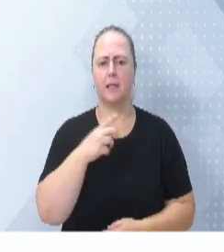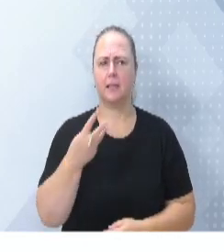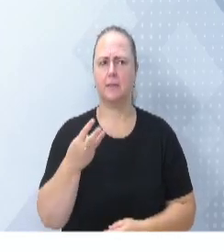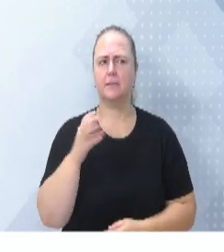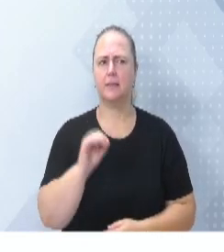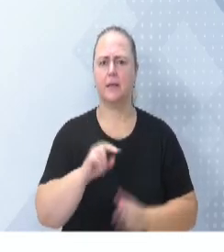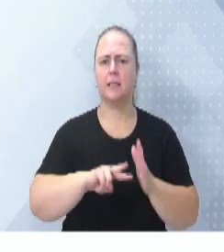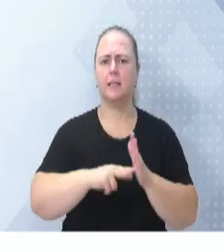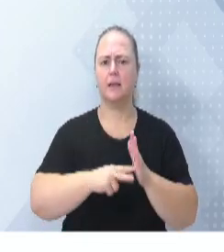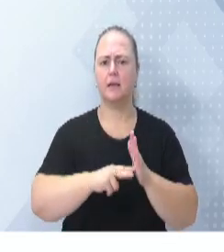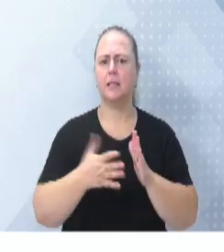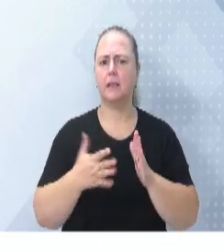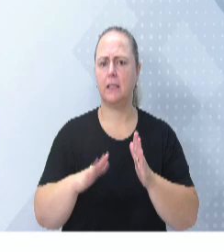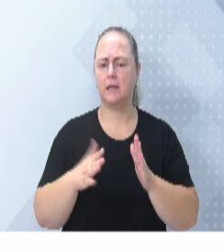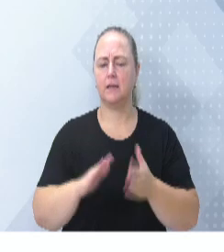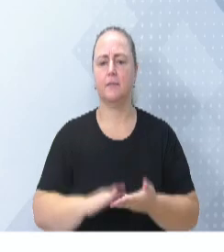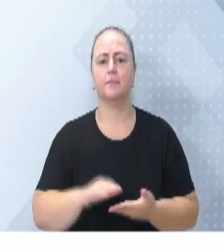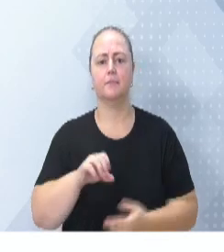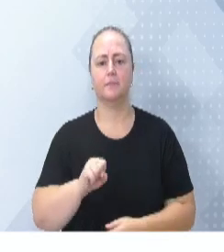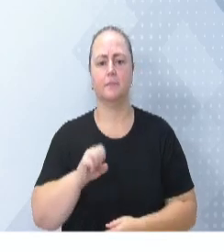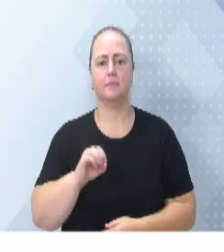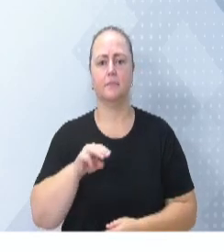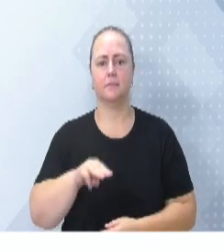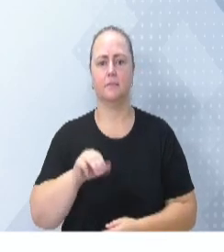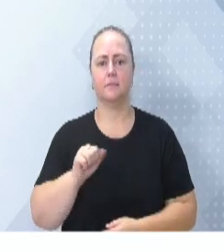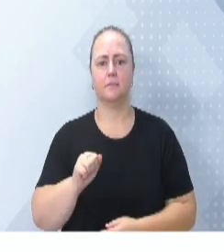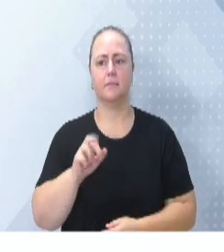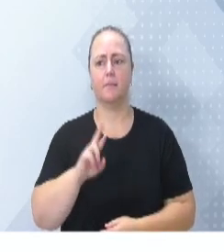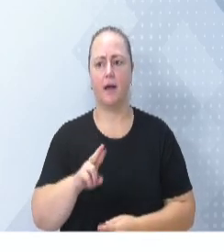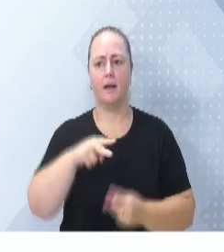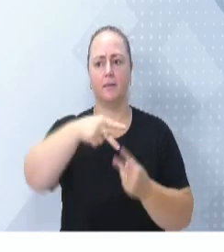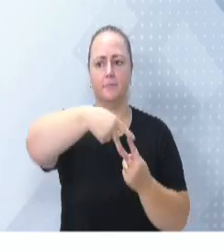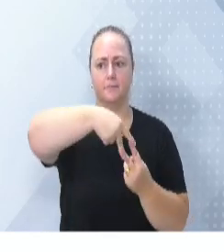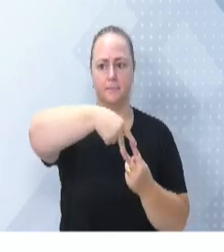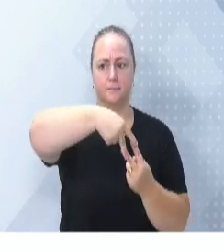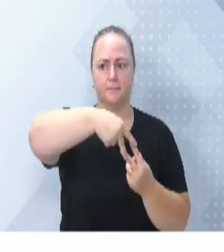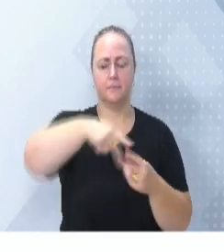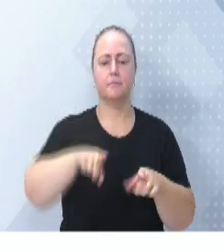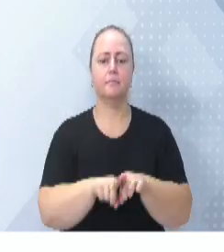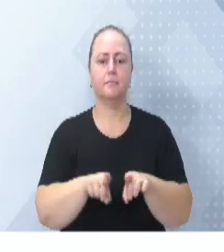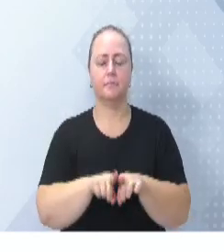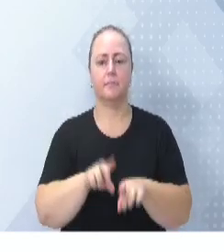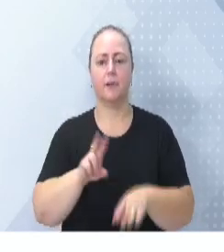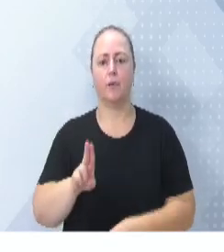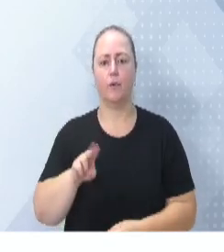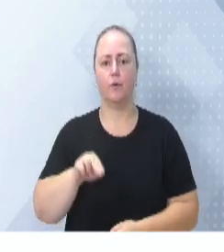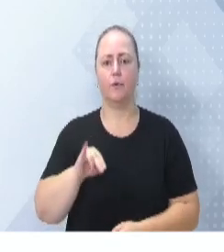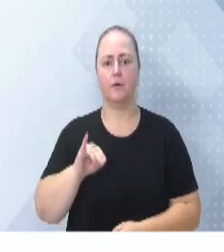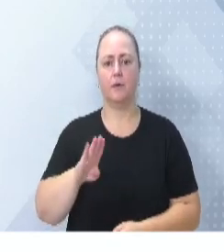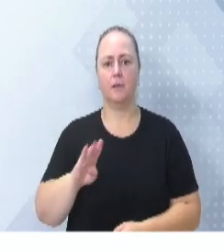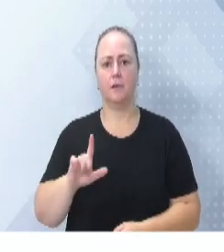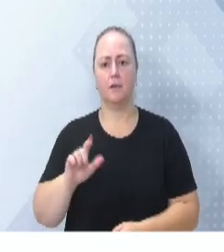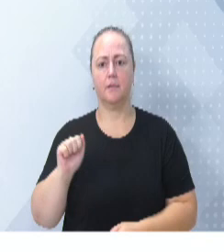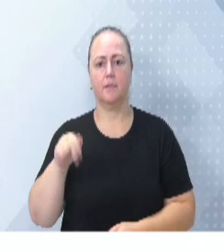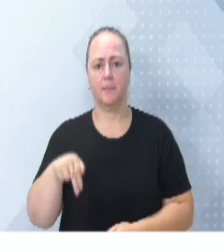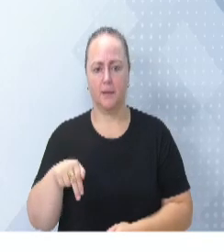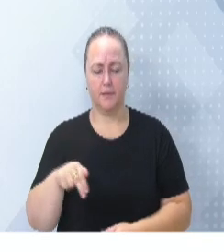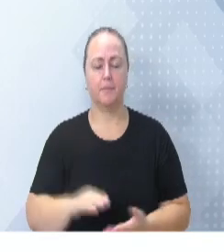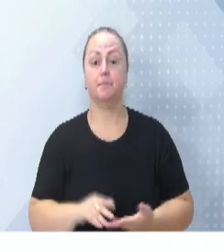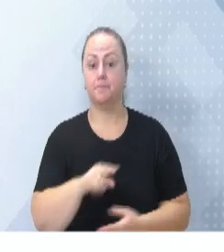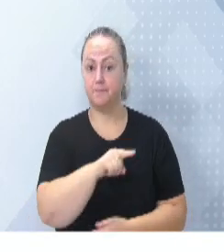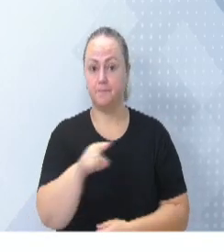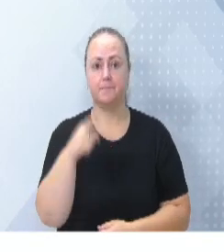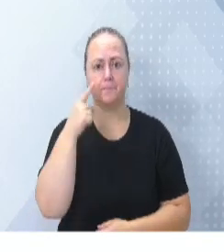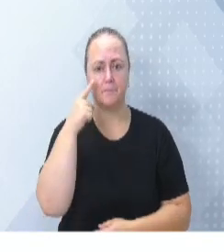patronais, a SOMAR, que é a Sociedade Maçônica Regional, e a Uniblam, União Blumenauense e Associação de Moradores. Então, vocês veem que estou